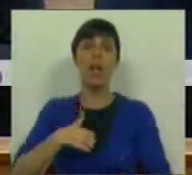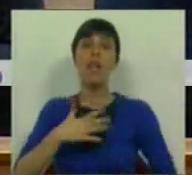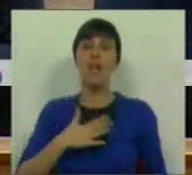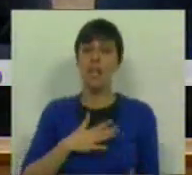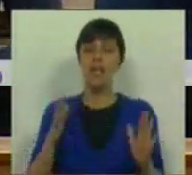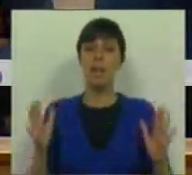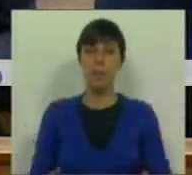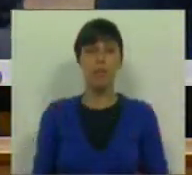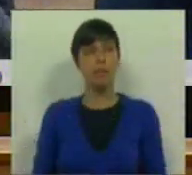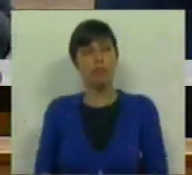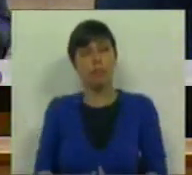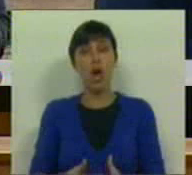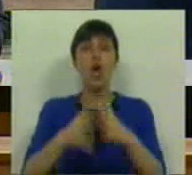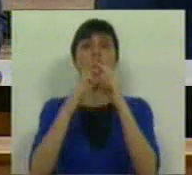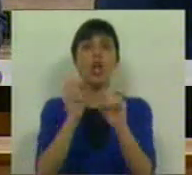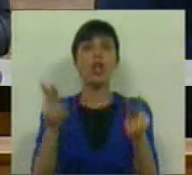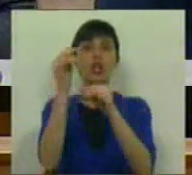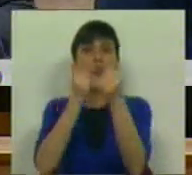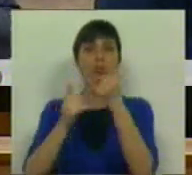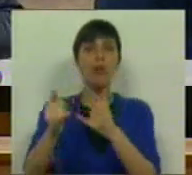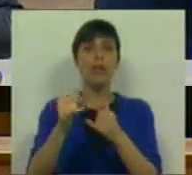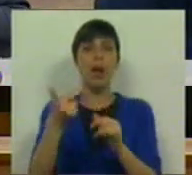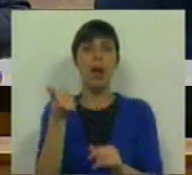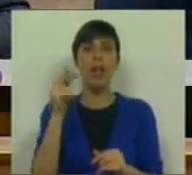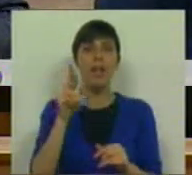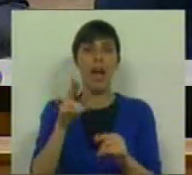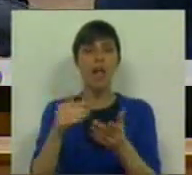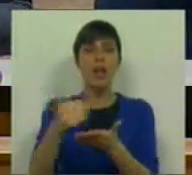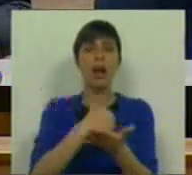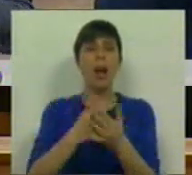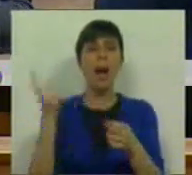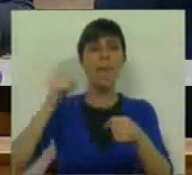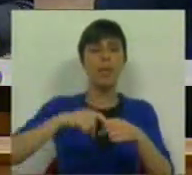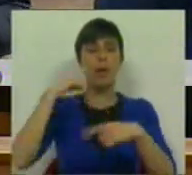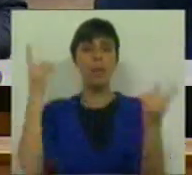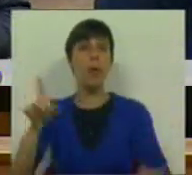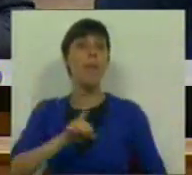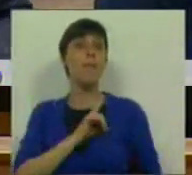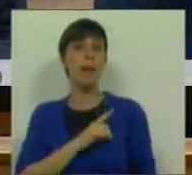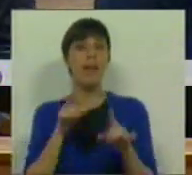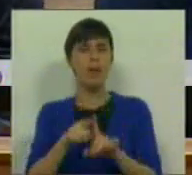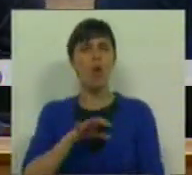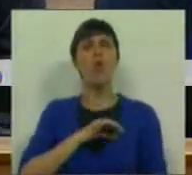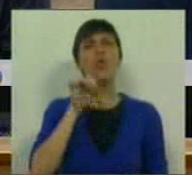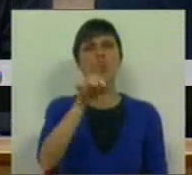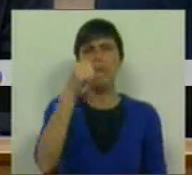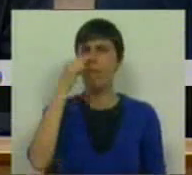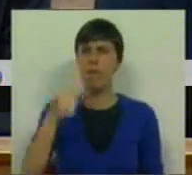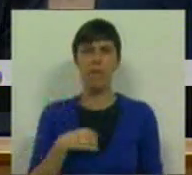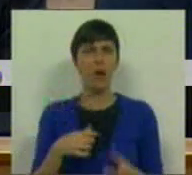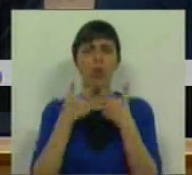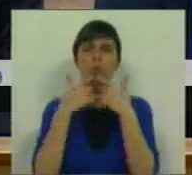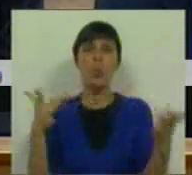empresas, até à reestruturação das taxas de rentabilidade das parcerias público-privadas, o Sr. falhou